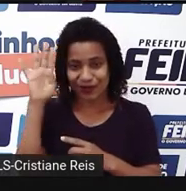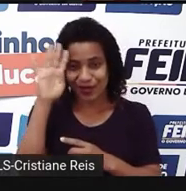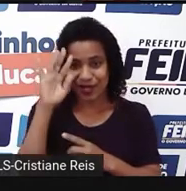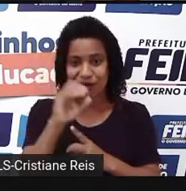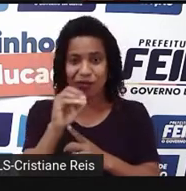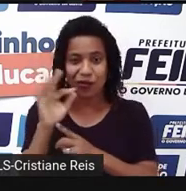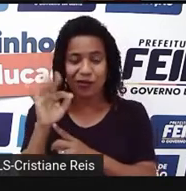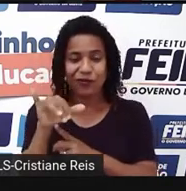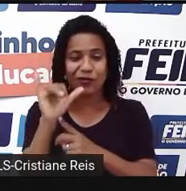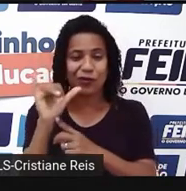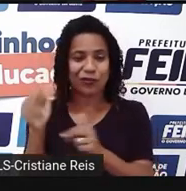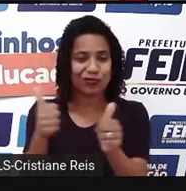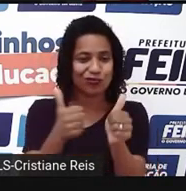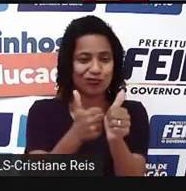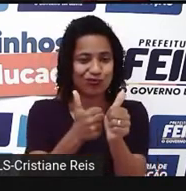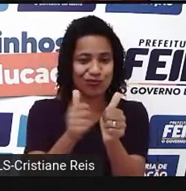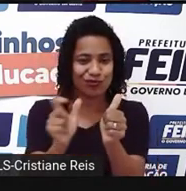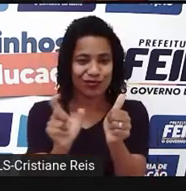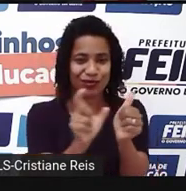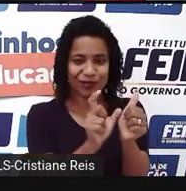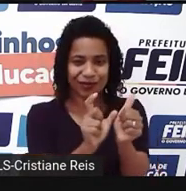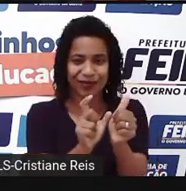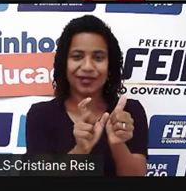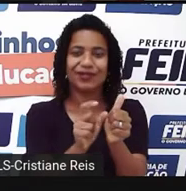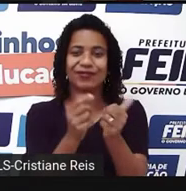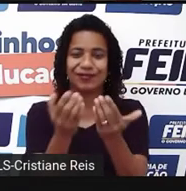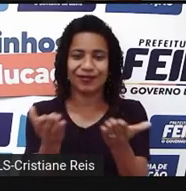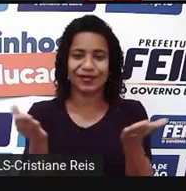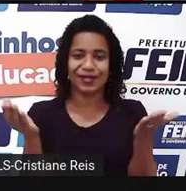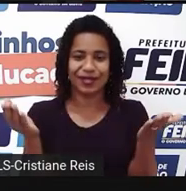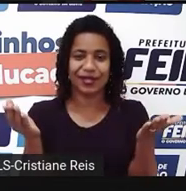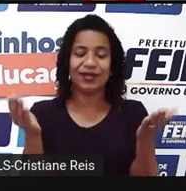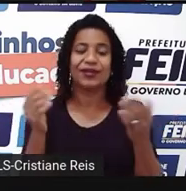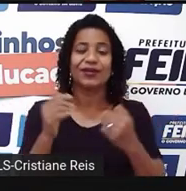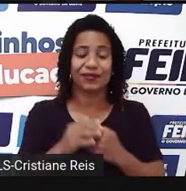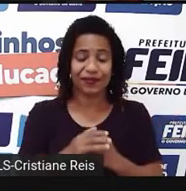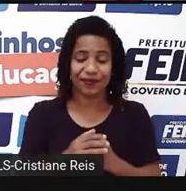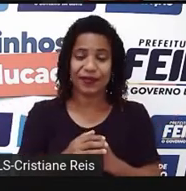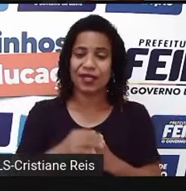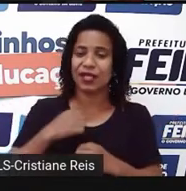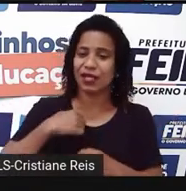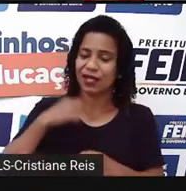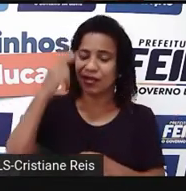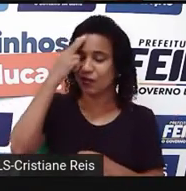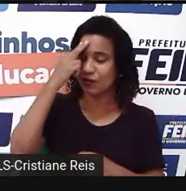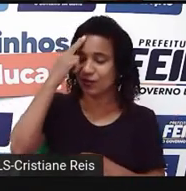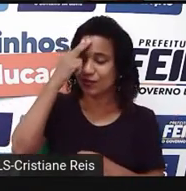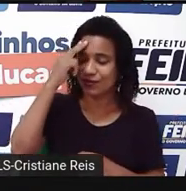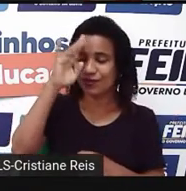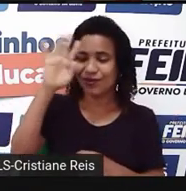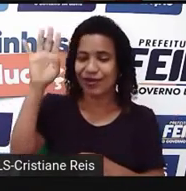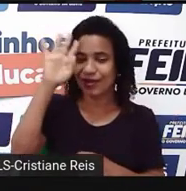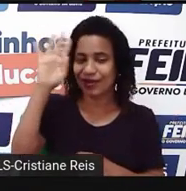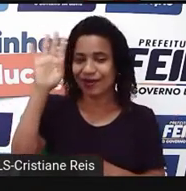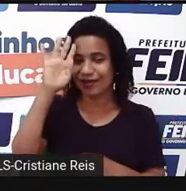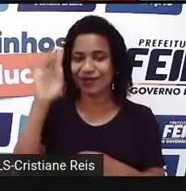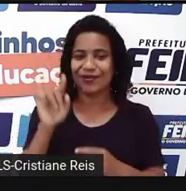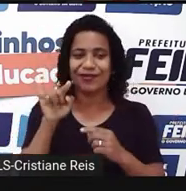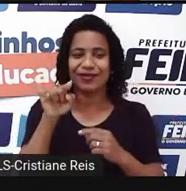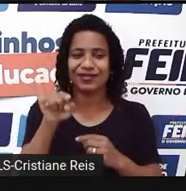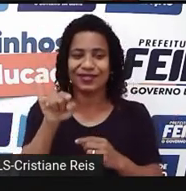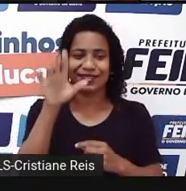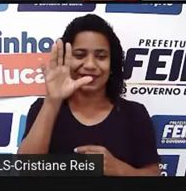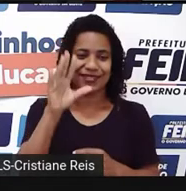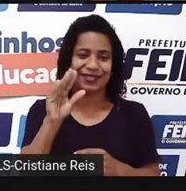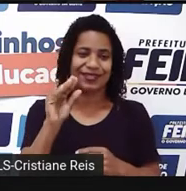tonight. I will dream of you tonight. Eu sonharei com você esta noite. Então, nós temos